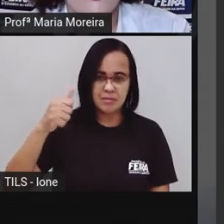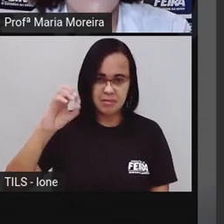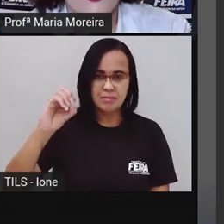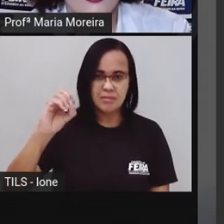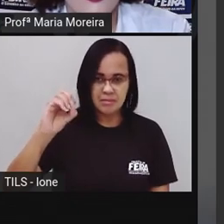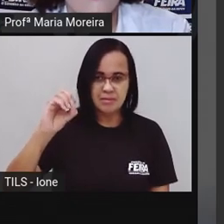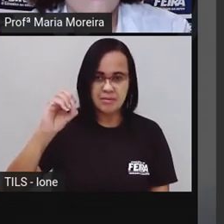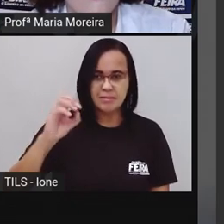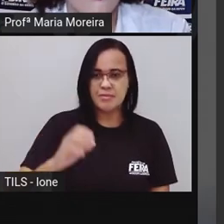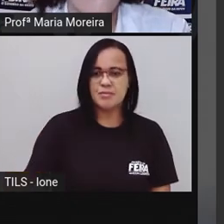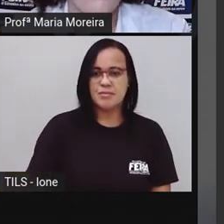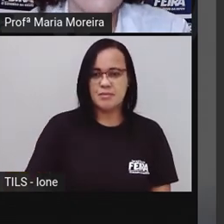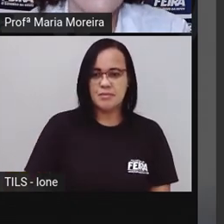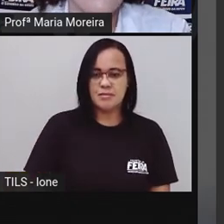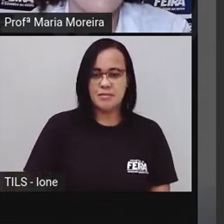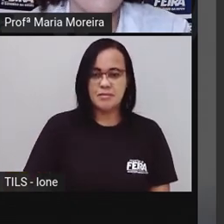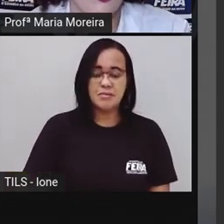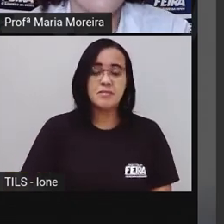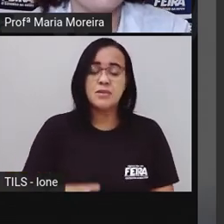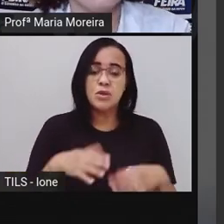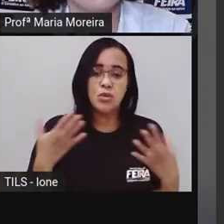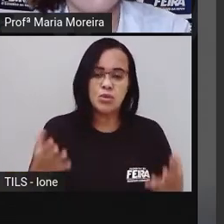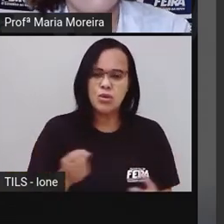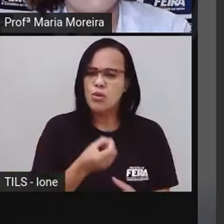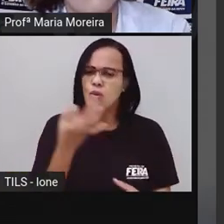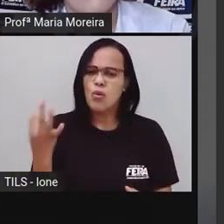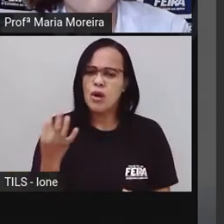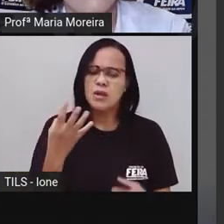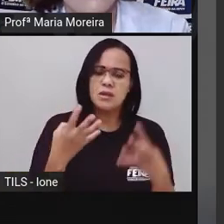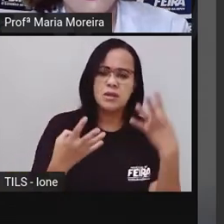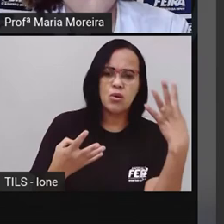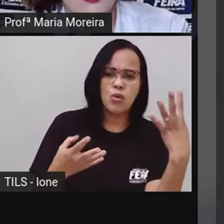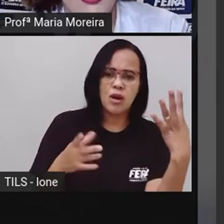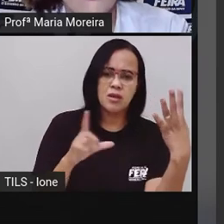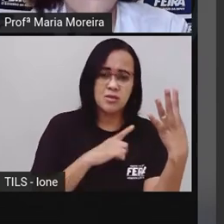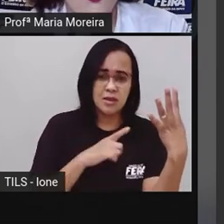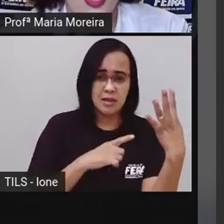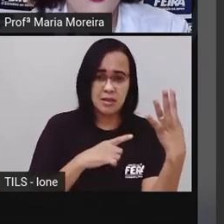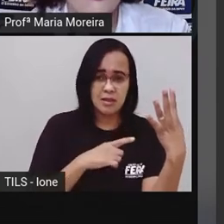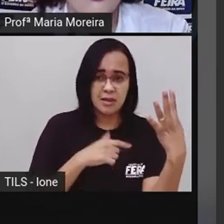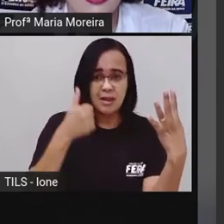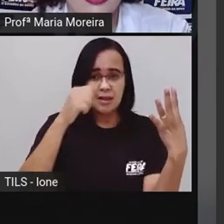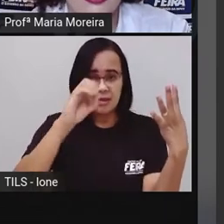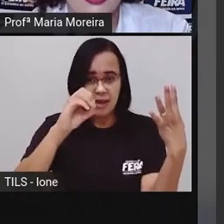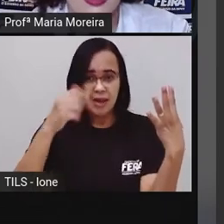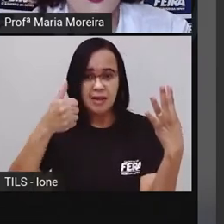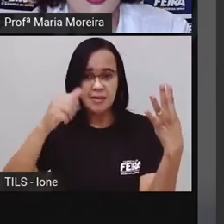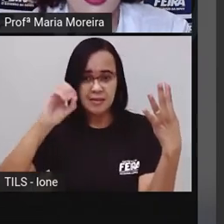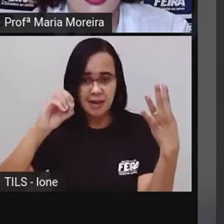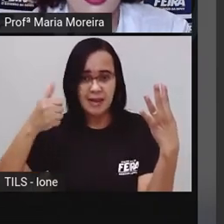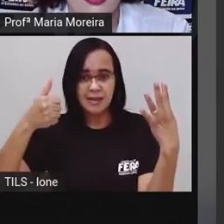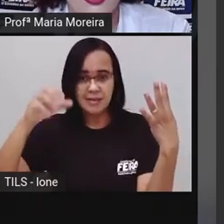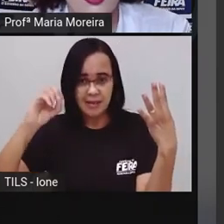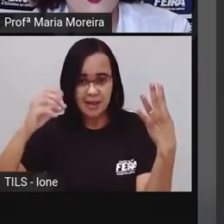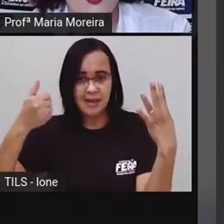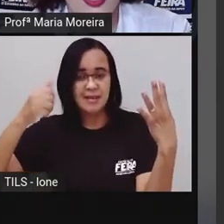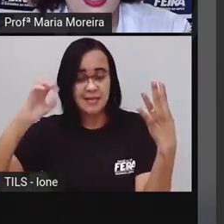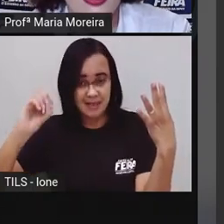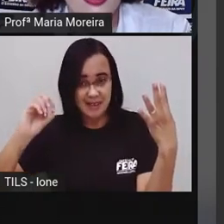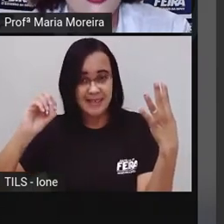dez. Então, tenho aqui quantas vezes quatro? Ó, tá vendo? Tenho dez quatro vezes, que dá o que aqui?